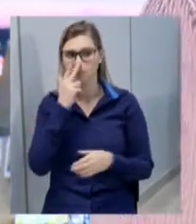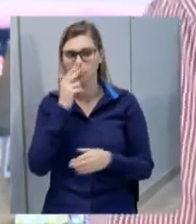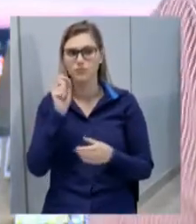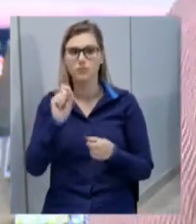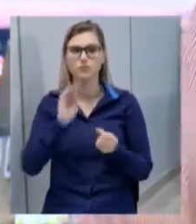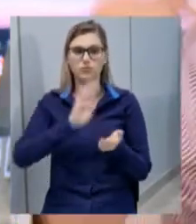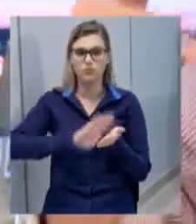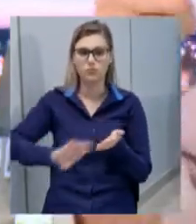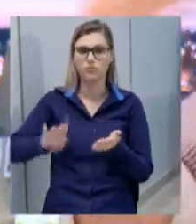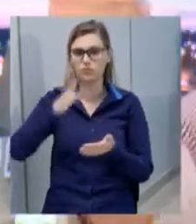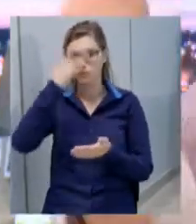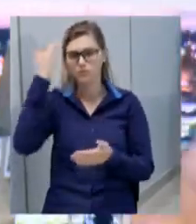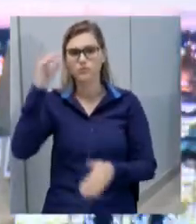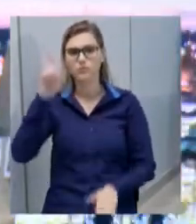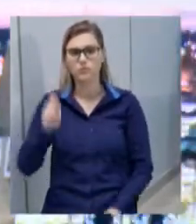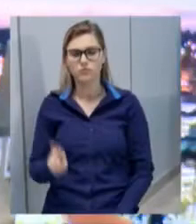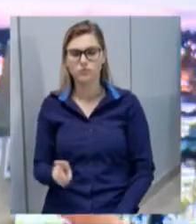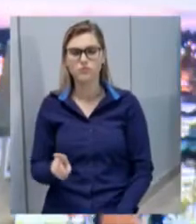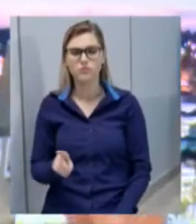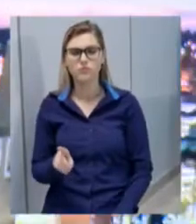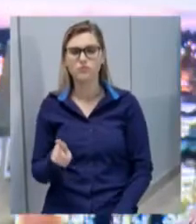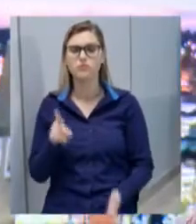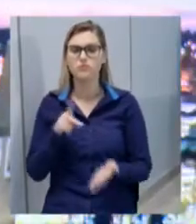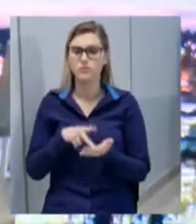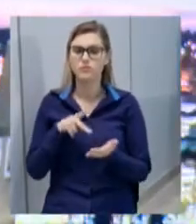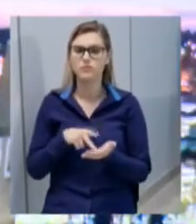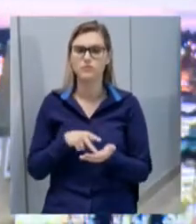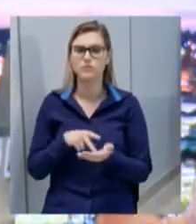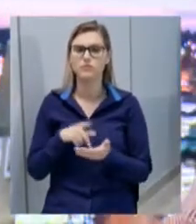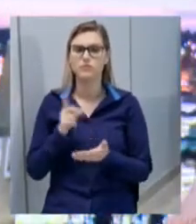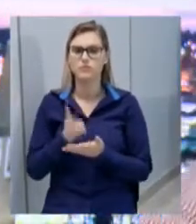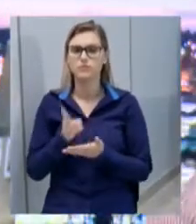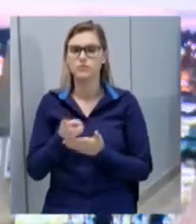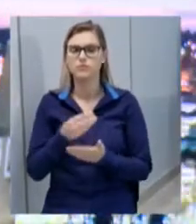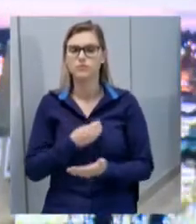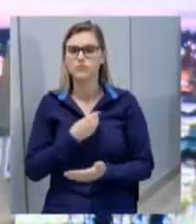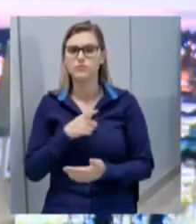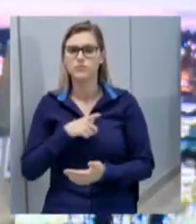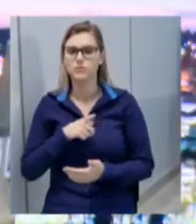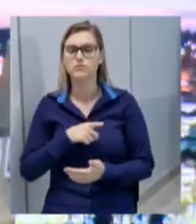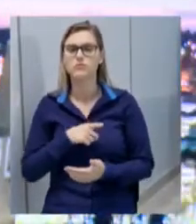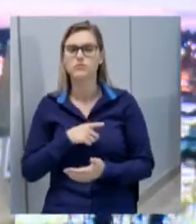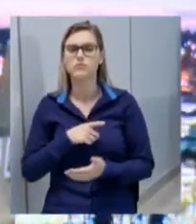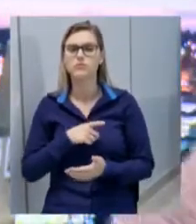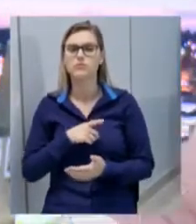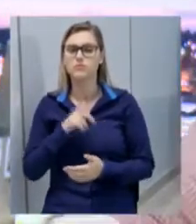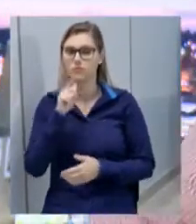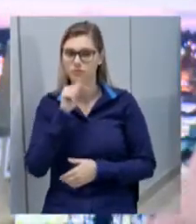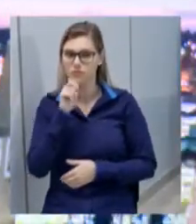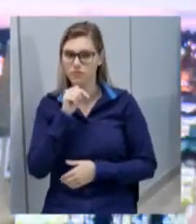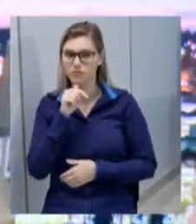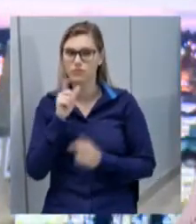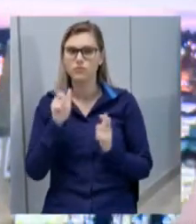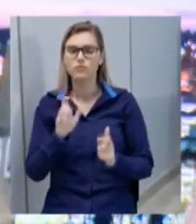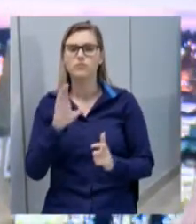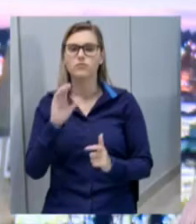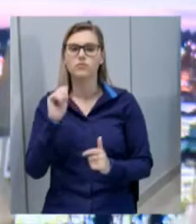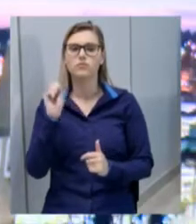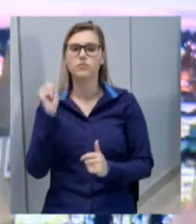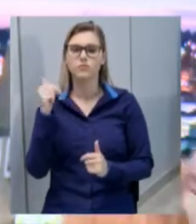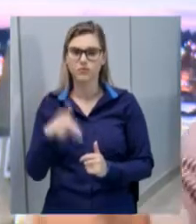pessoas um direito líquido de se manterem vivas, tendo acesso a uma água de qualidade, já que a Casam, que é